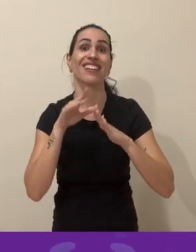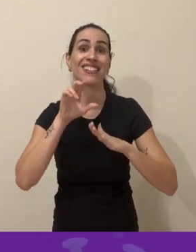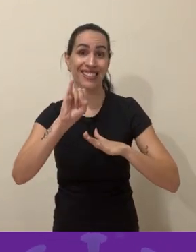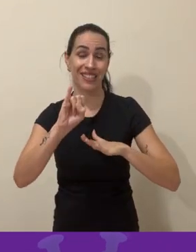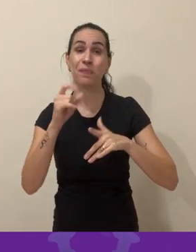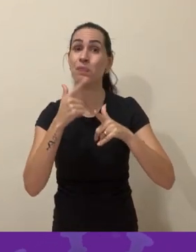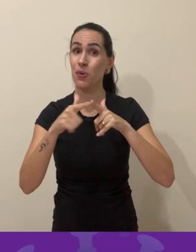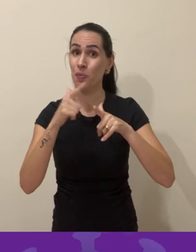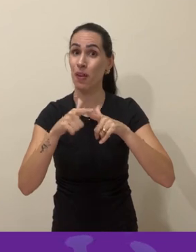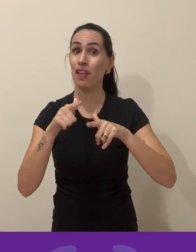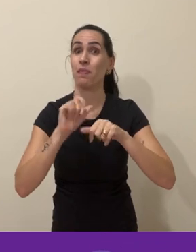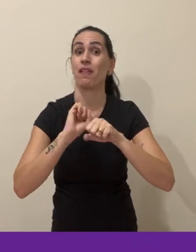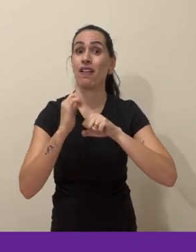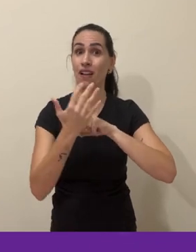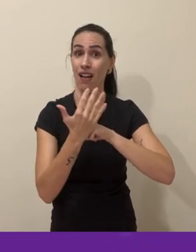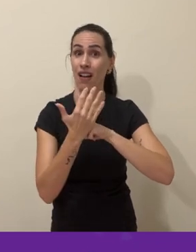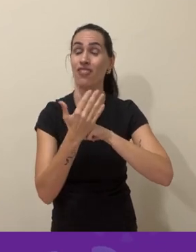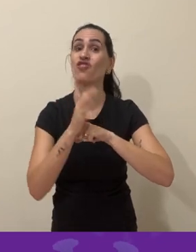contaminada da rua.